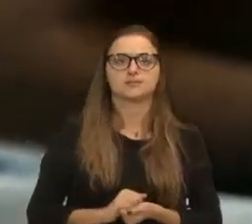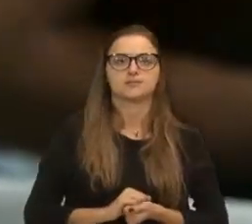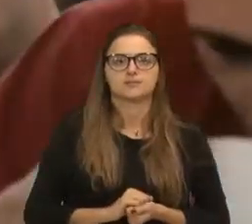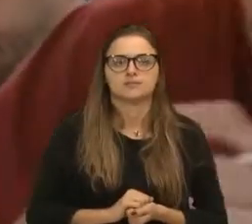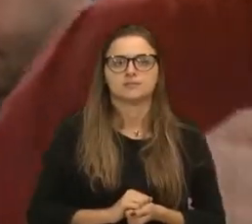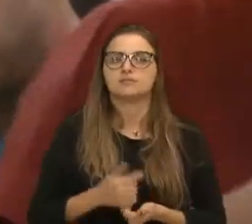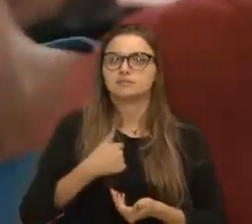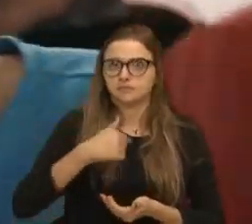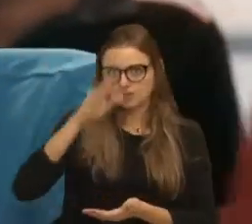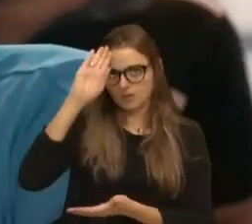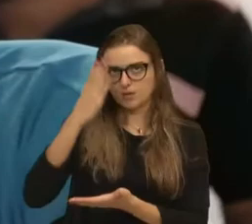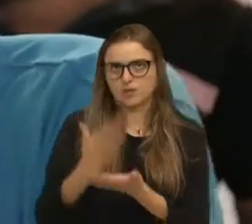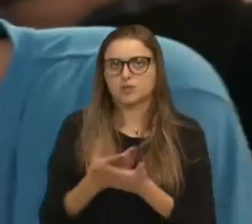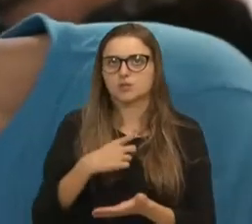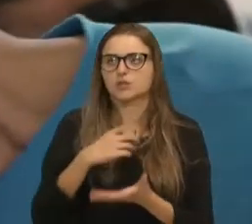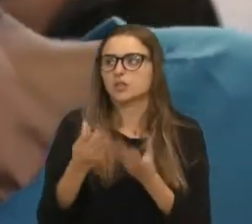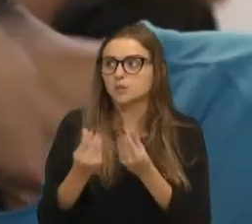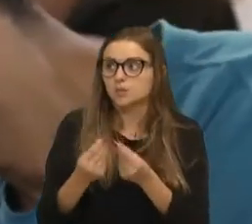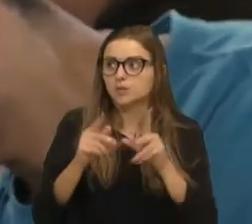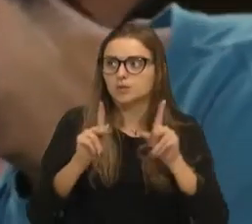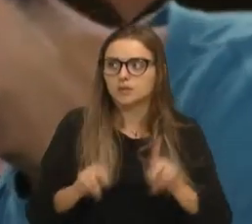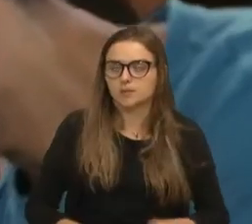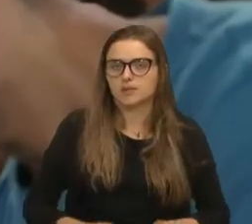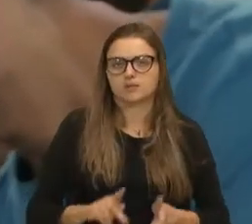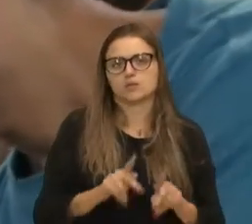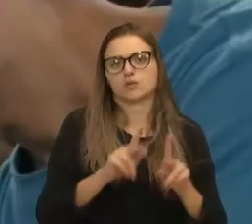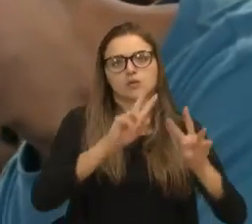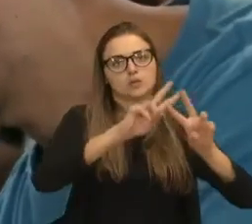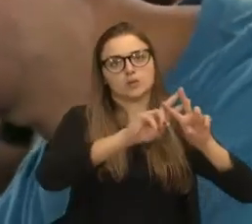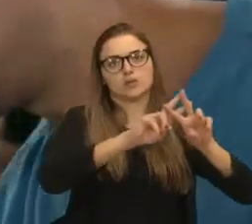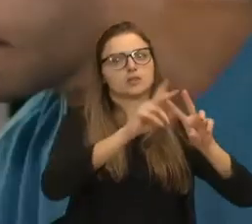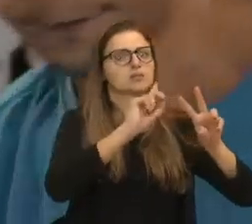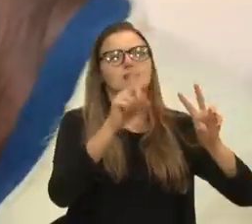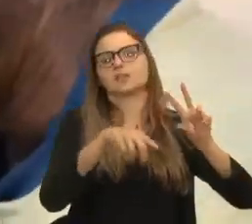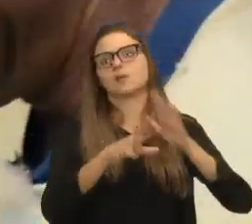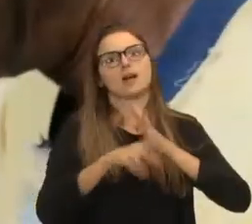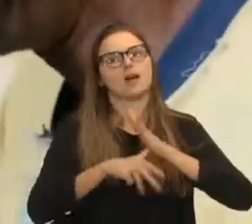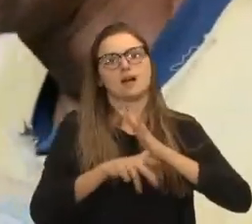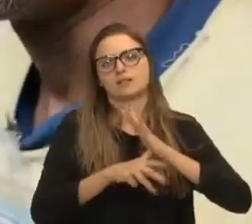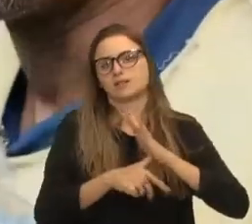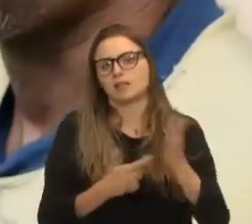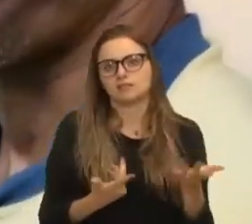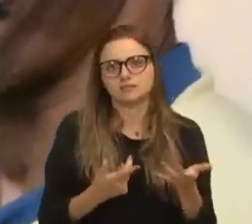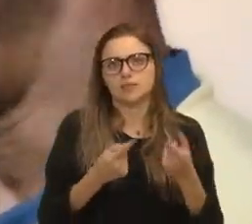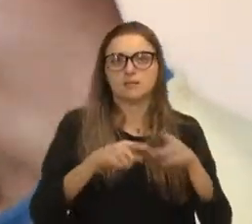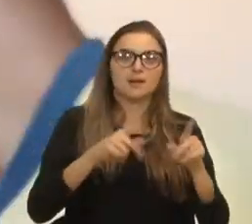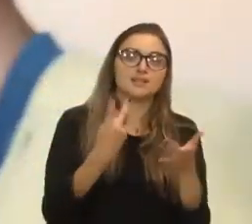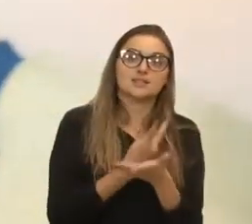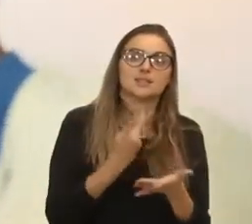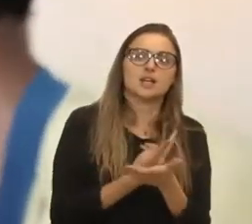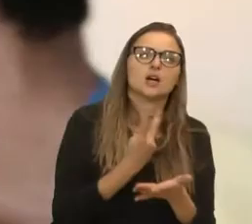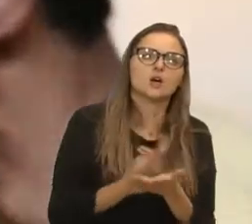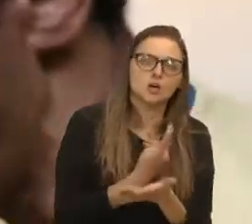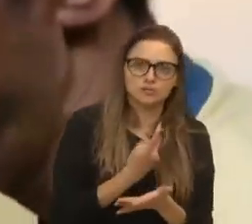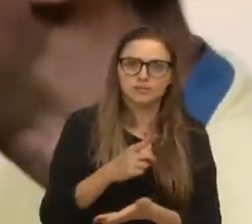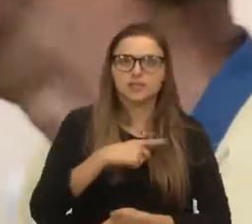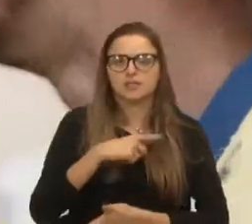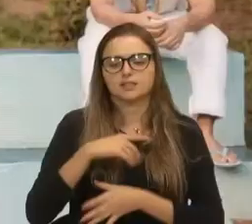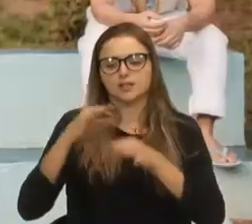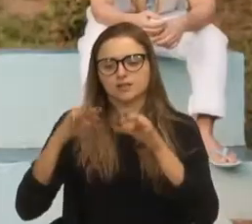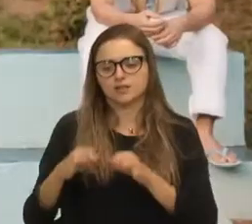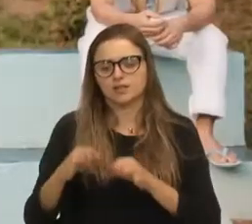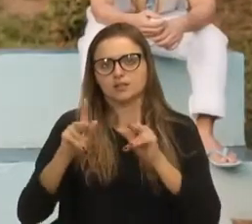Eu acredito que tem muita pessoa no sistema comum que não é bandido, que vacilou. E eu tenho certeza que os que são